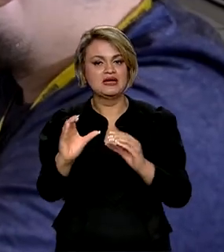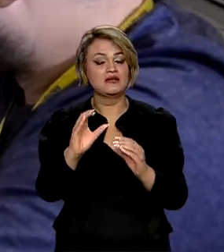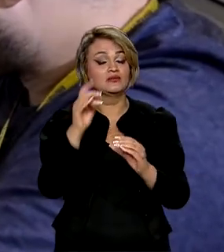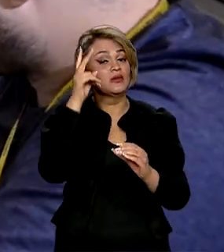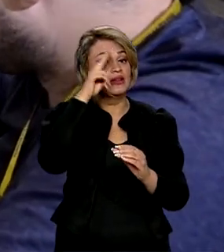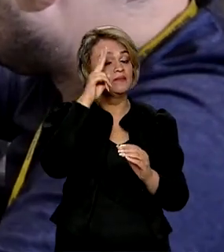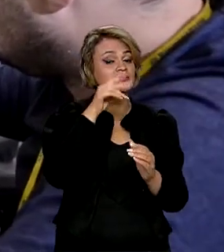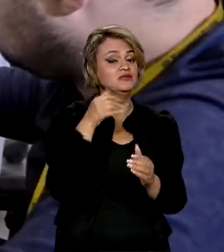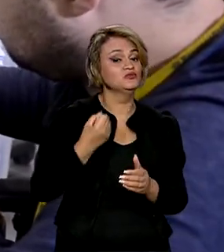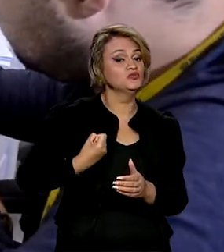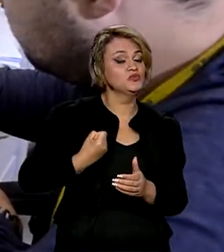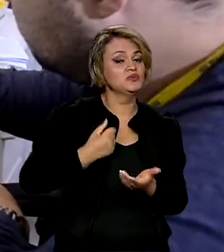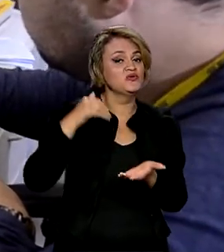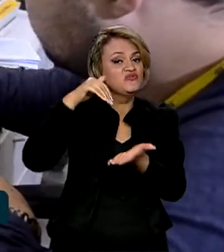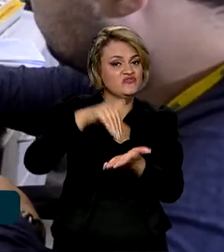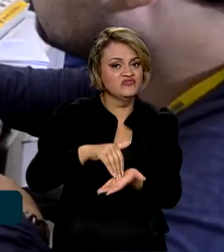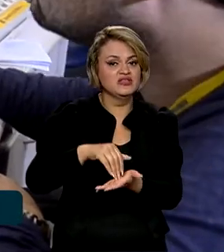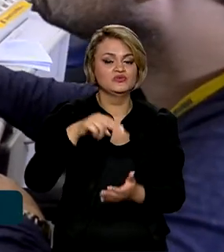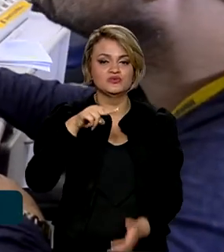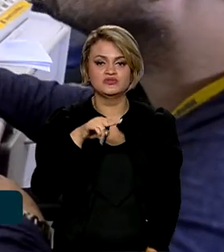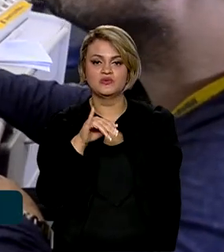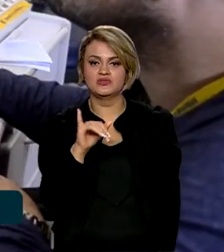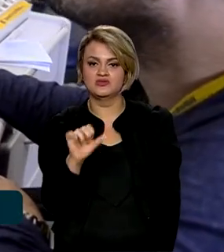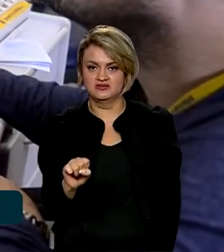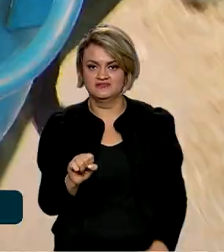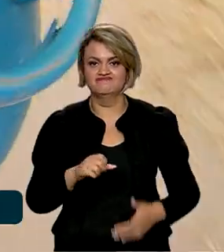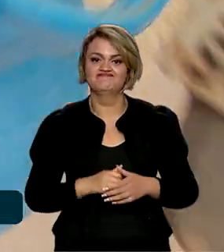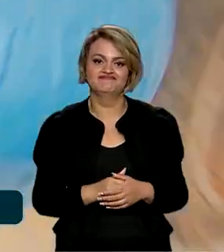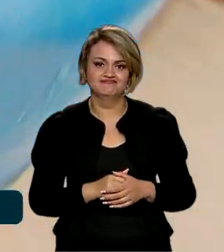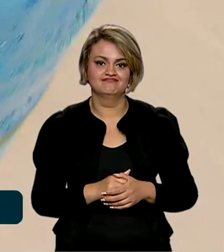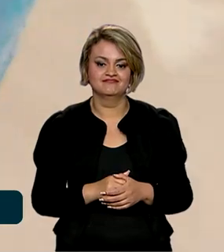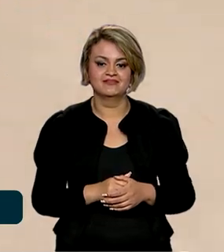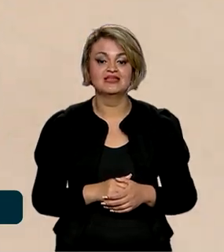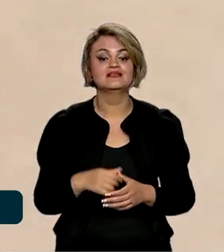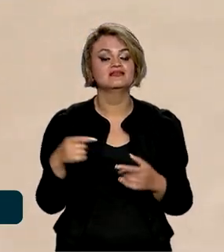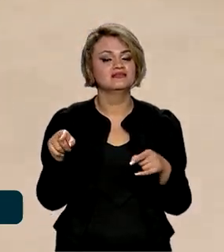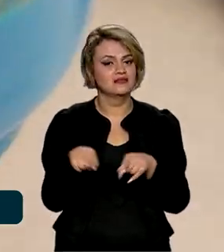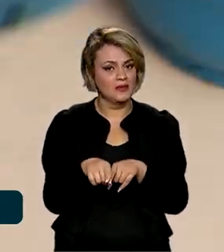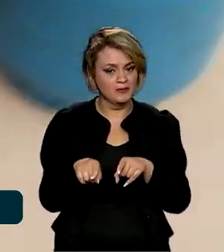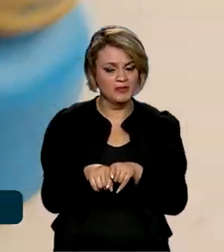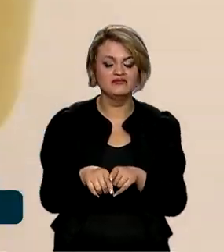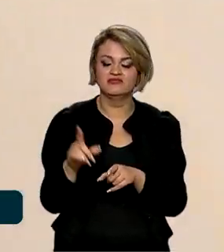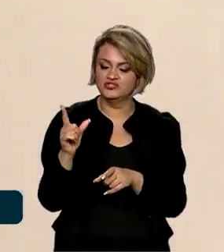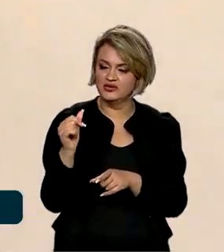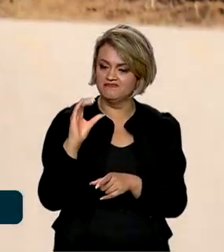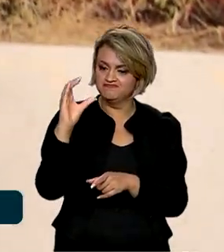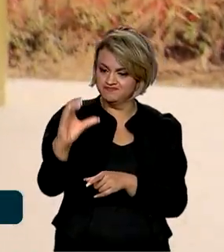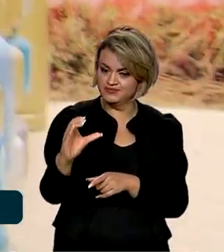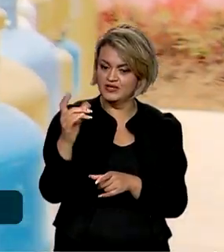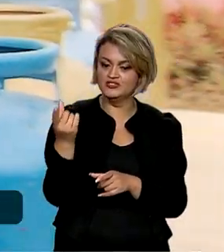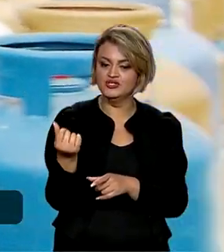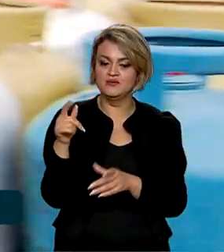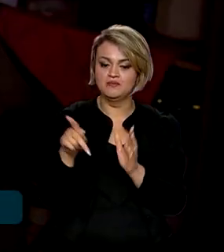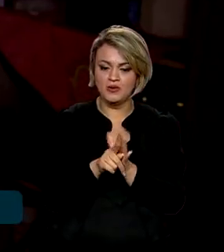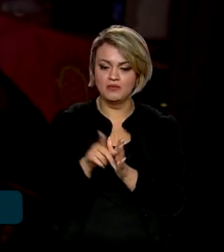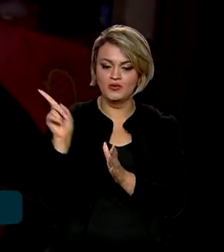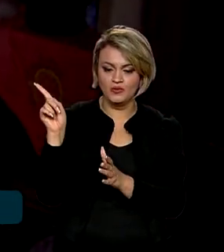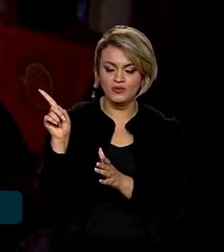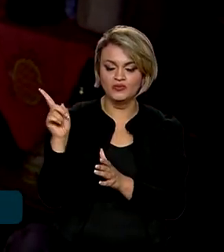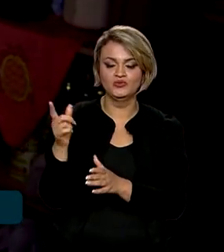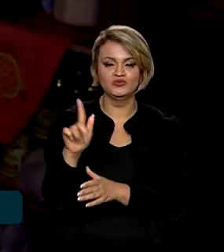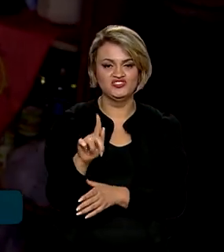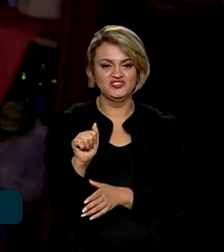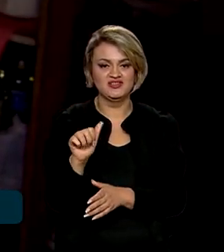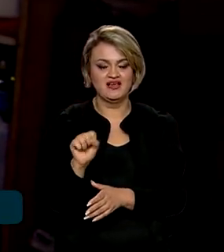no final do Número de Identificação Social, o NIS. Também será transferido o dinheiro do auxílio gás para